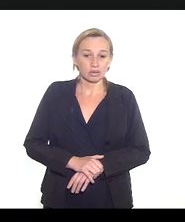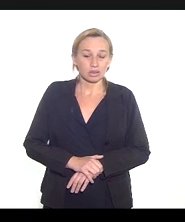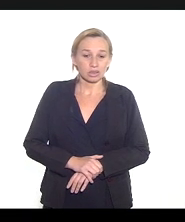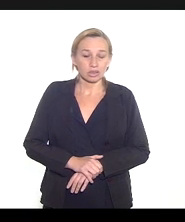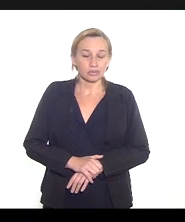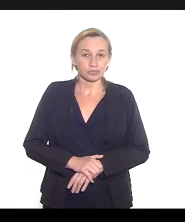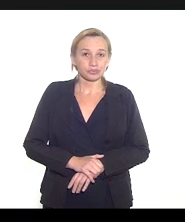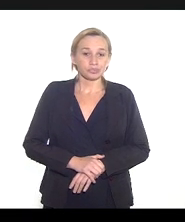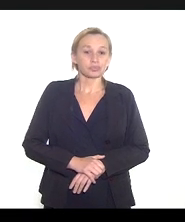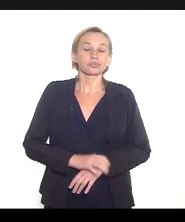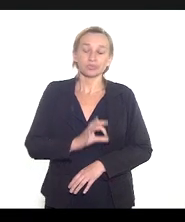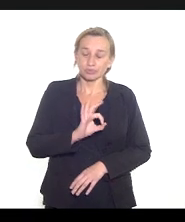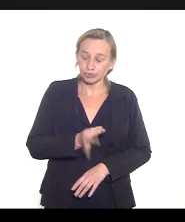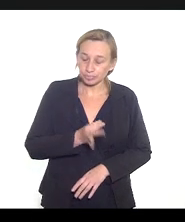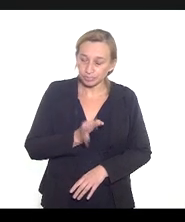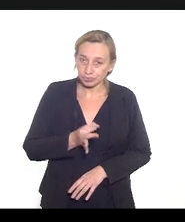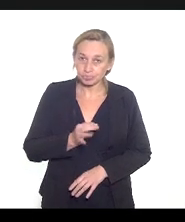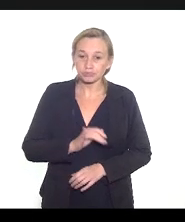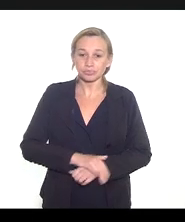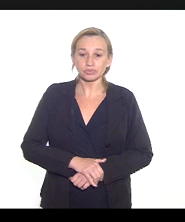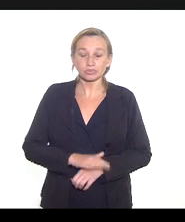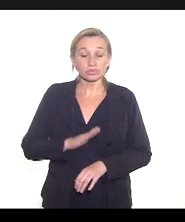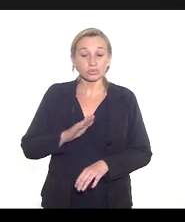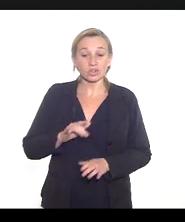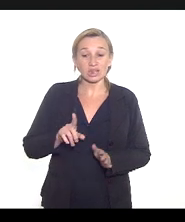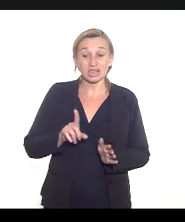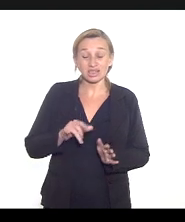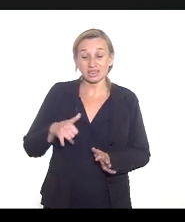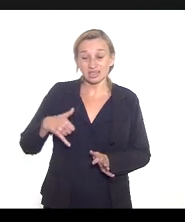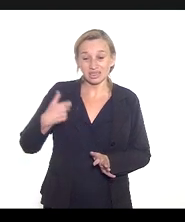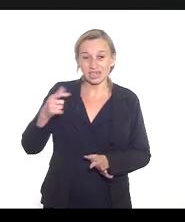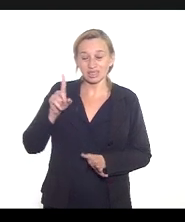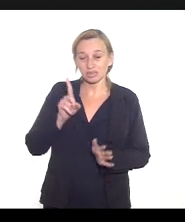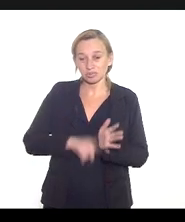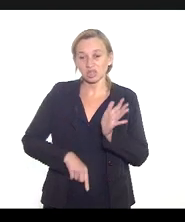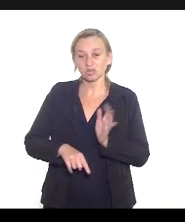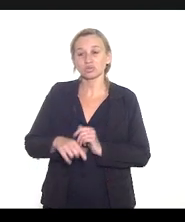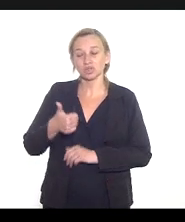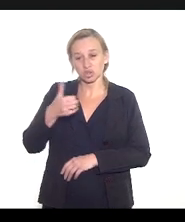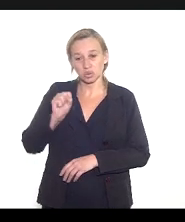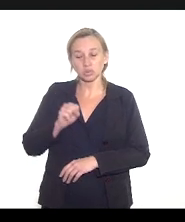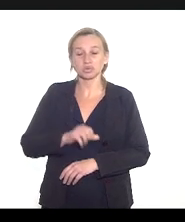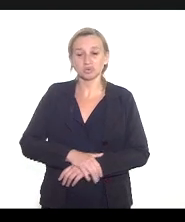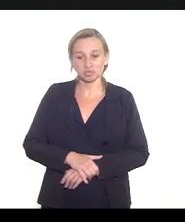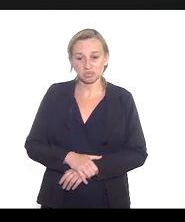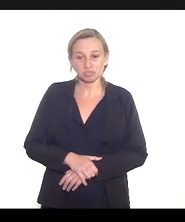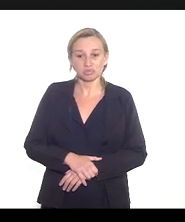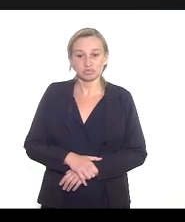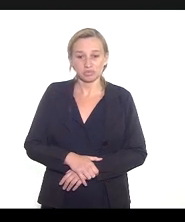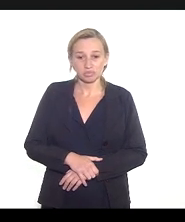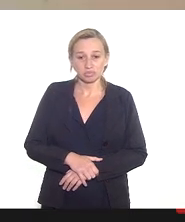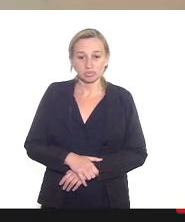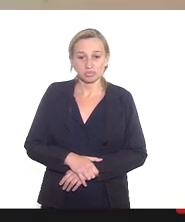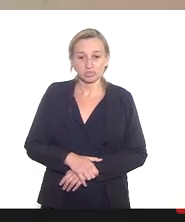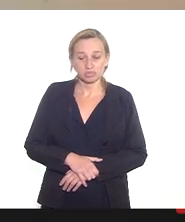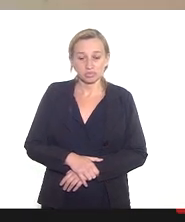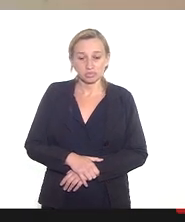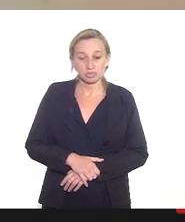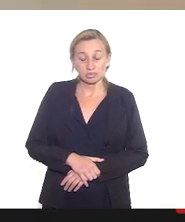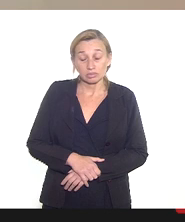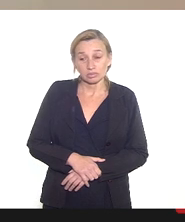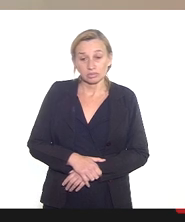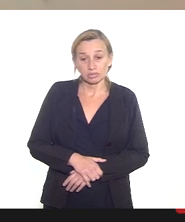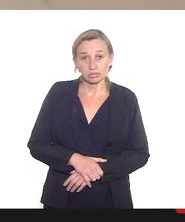é exatamente com comorbidades com menos de 18 anos tá e se isso